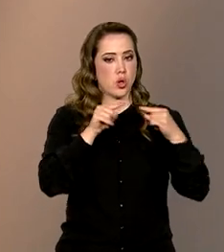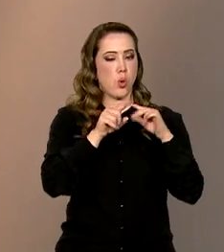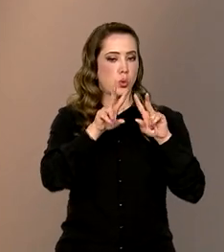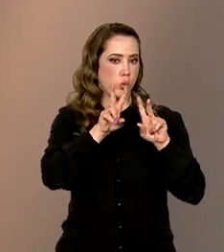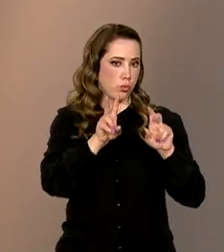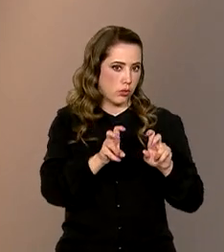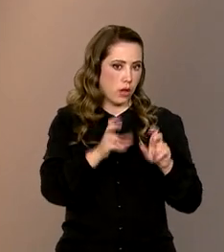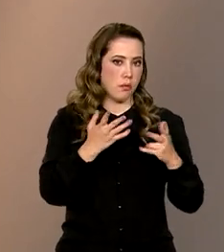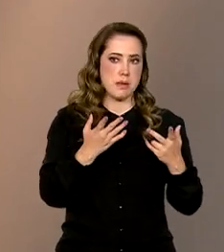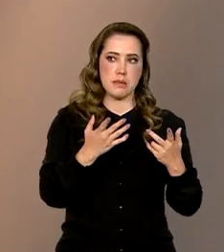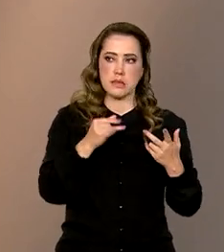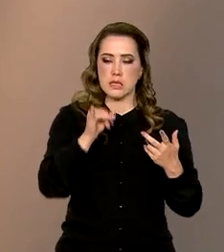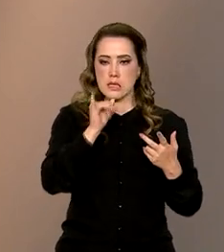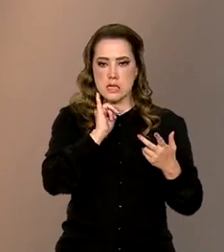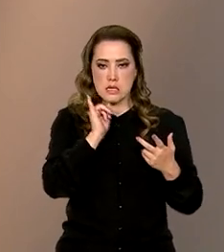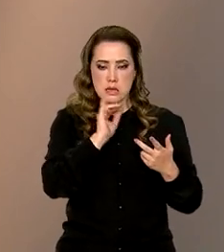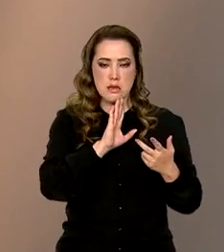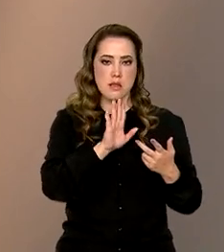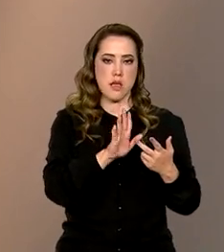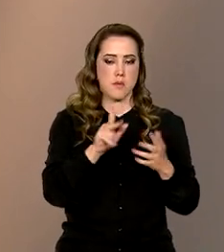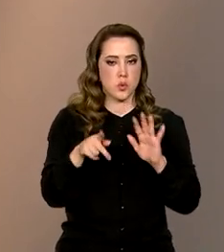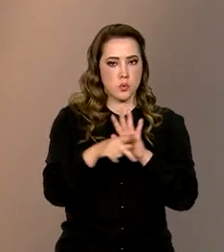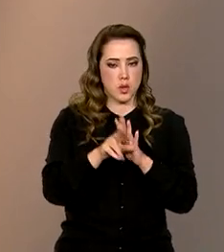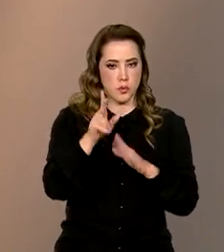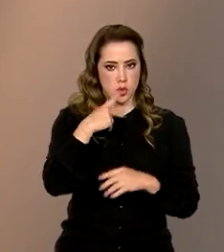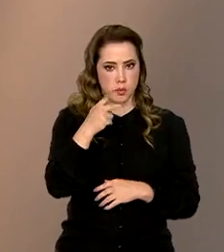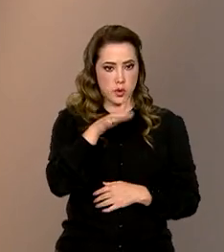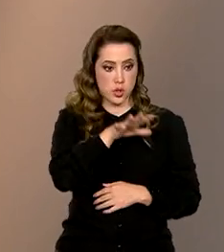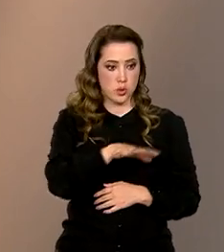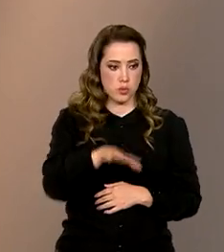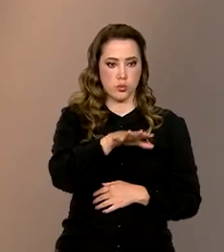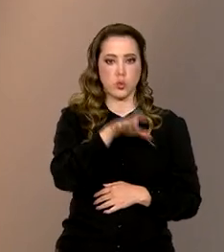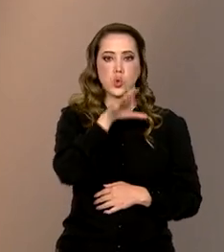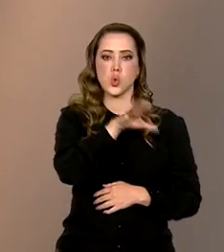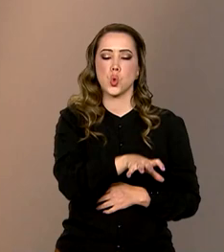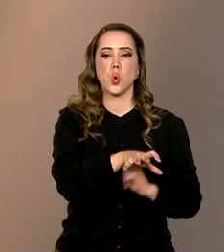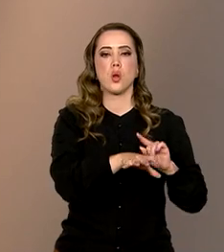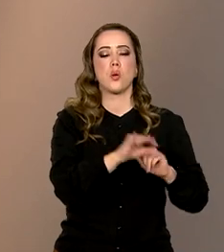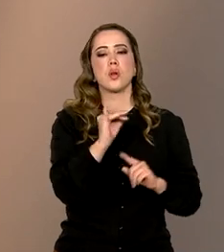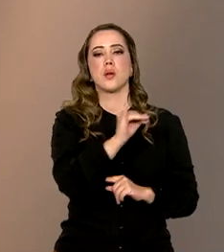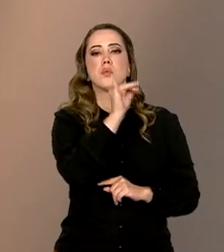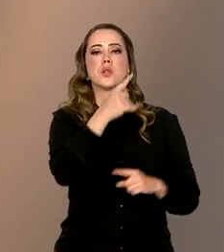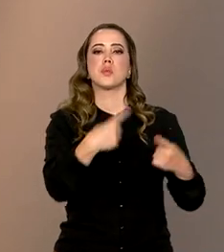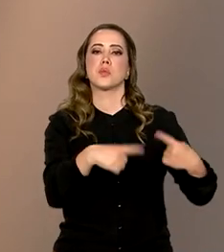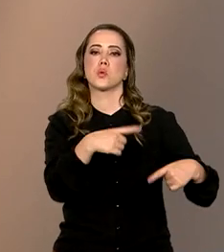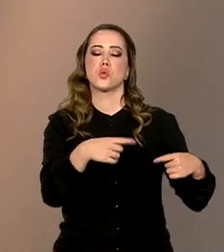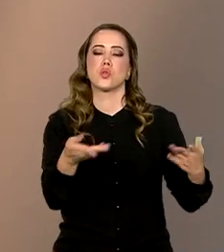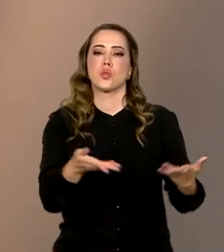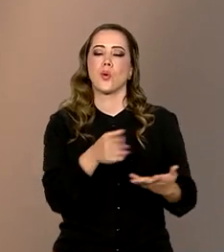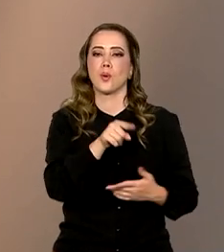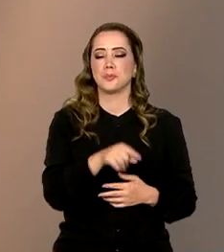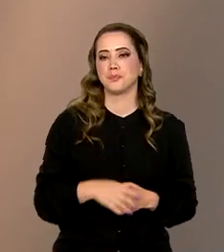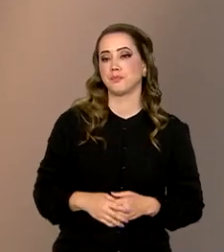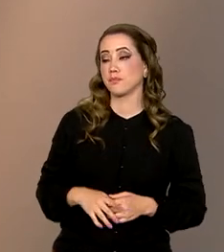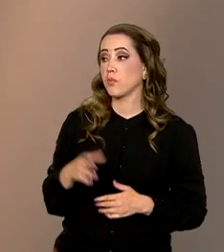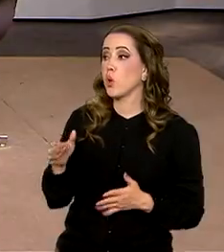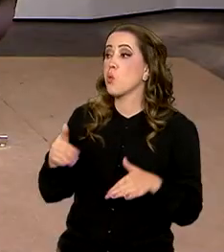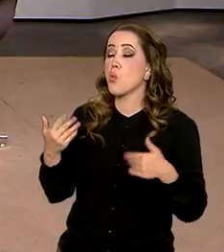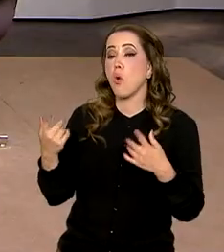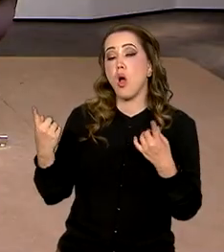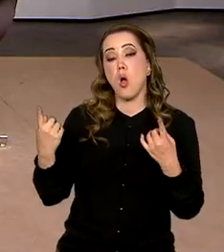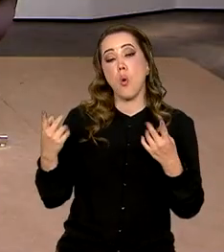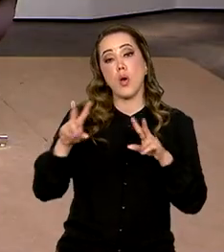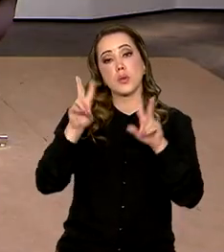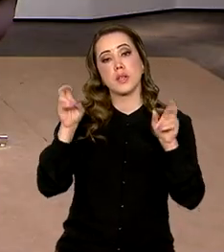temática que tem a ver com as políticas públicas do setor, aquilo que é importante para a gente discutir no momento. E qual é a temática